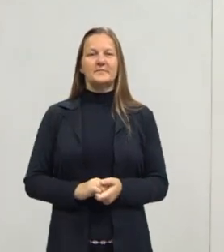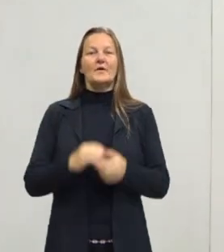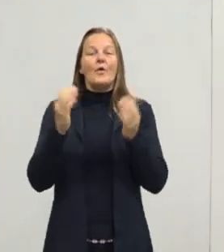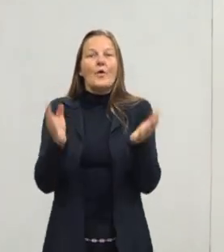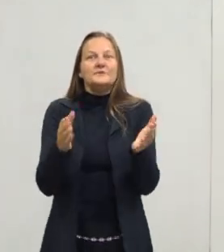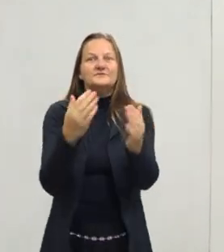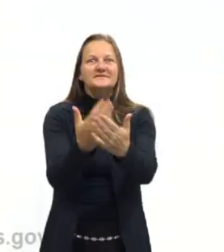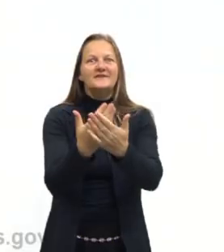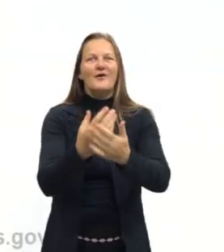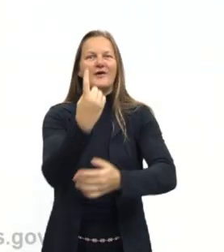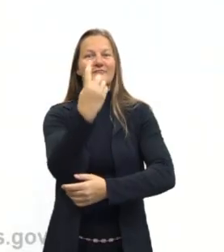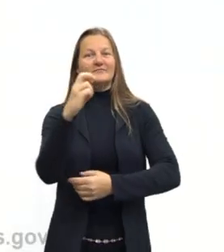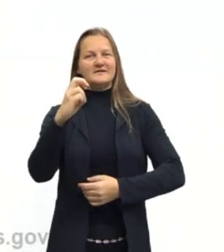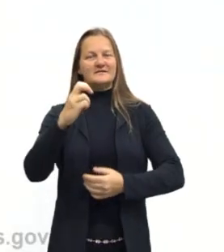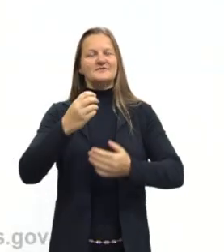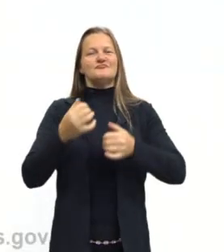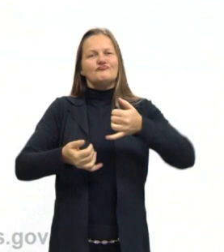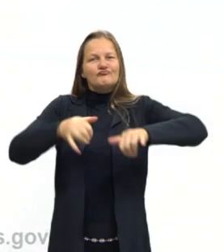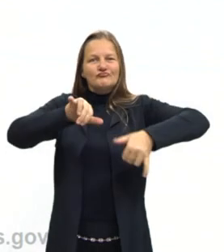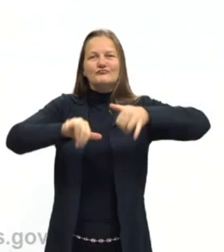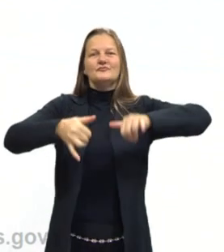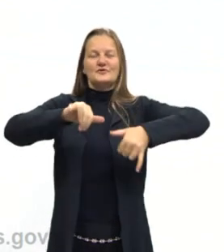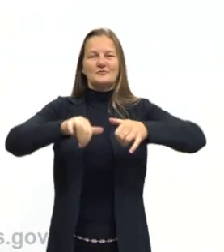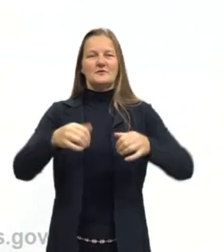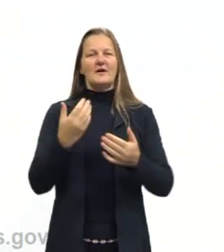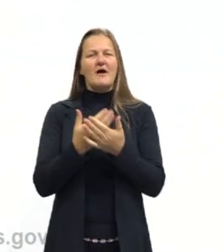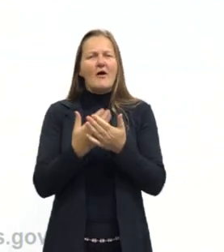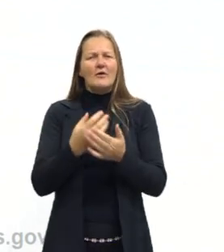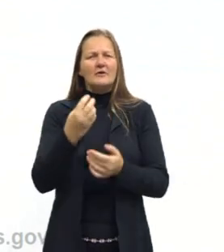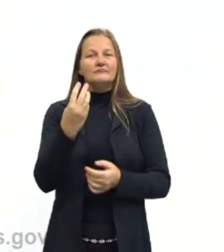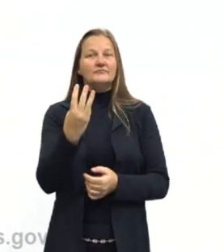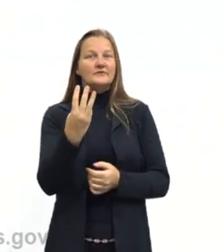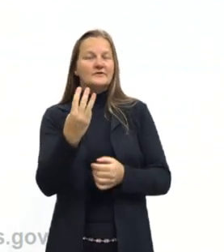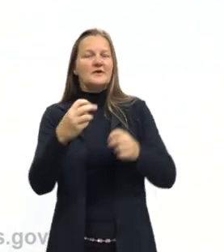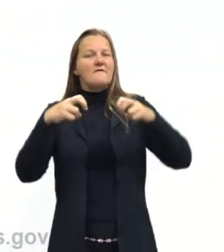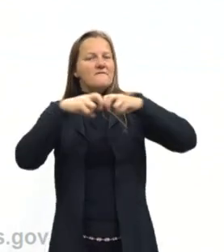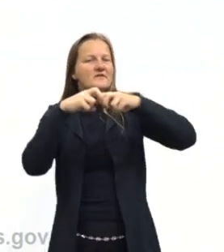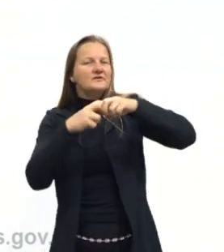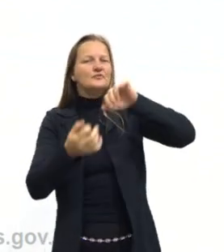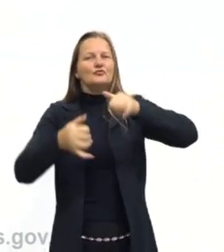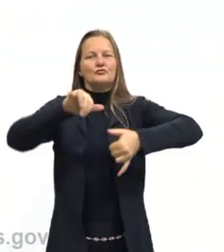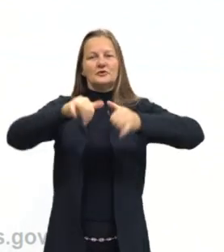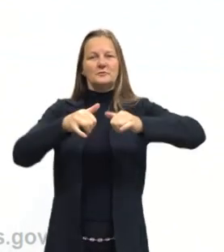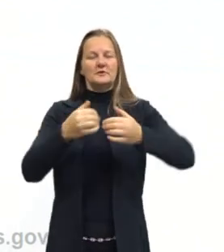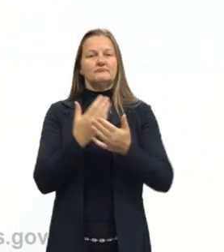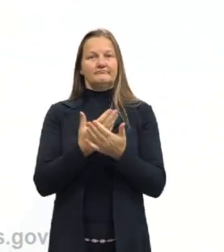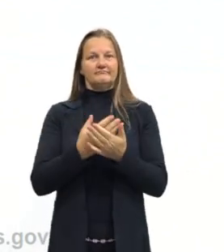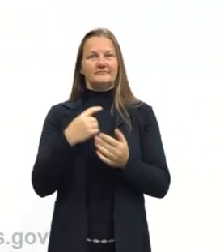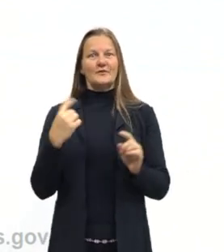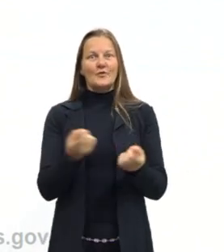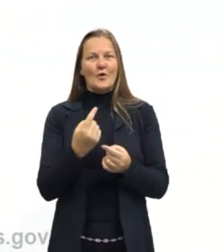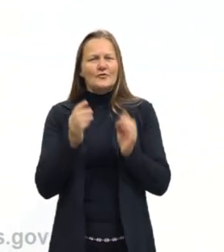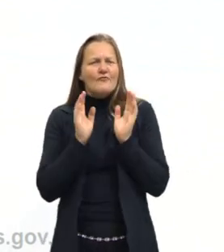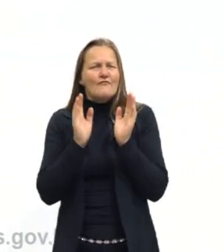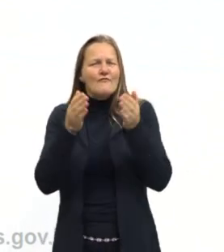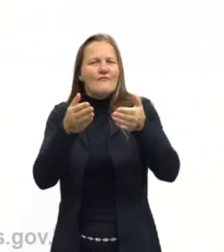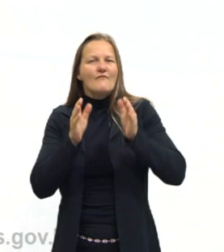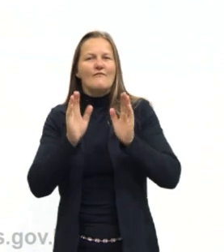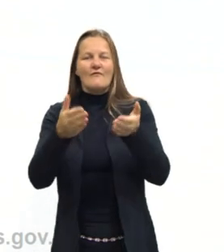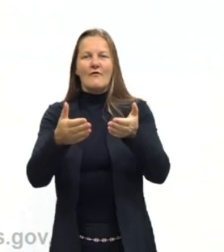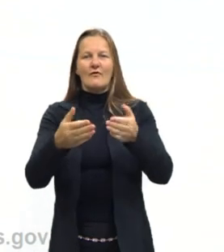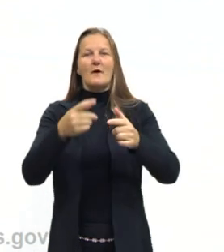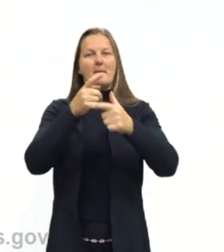15 de química, a aula 3 do módulo de fisicoquímica. Nessa aula eu foquei em trazer